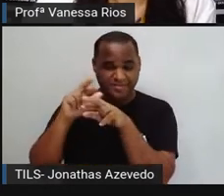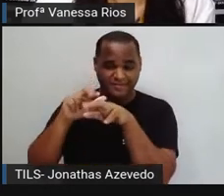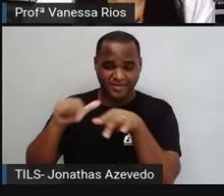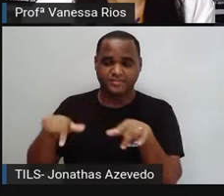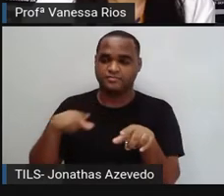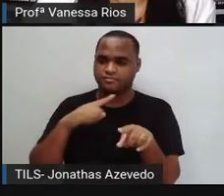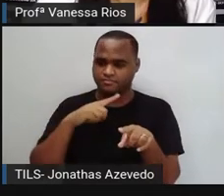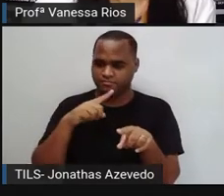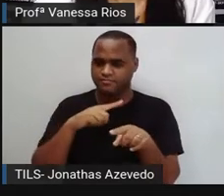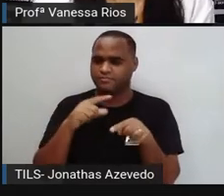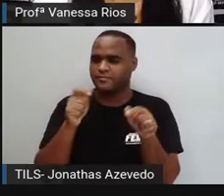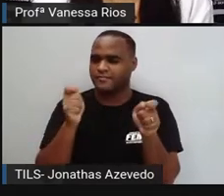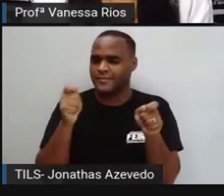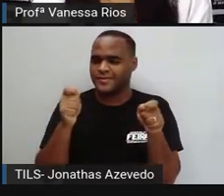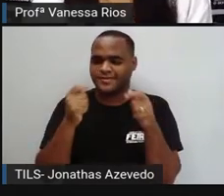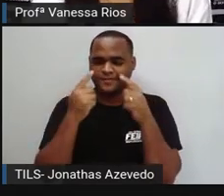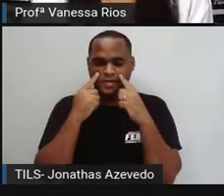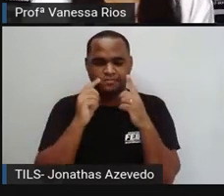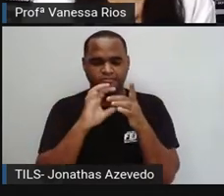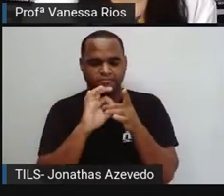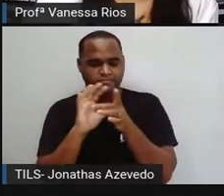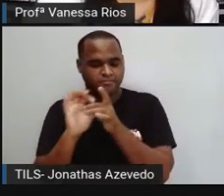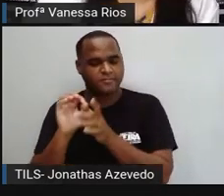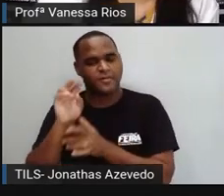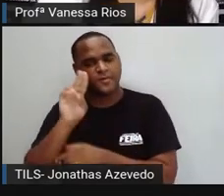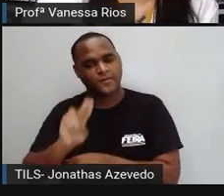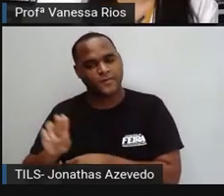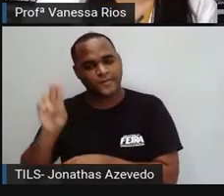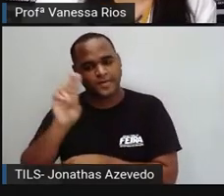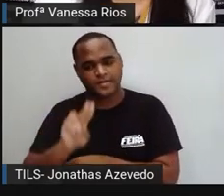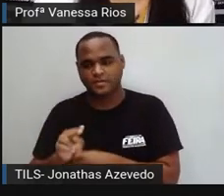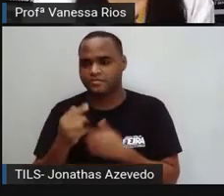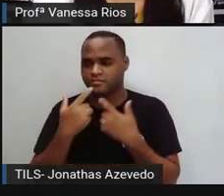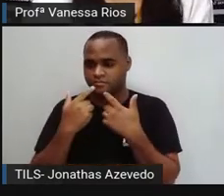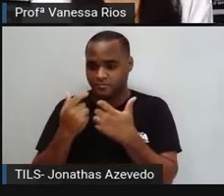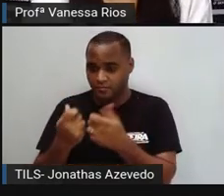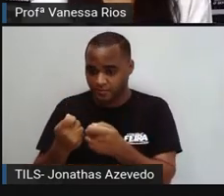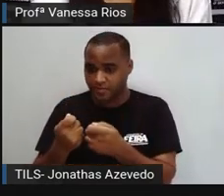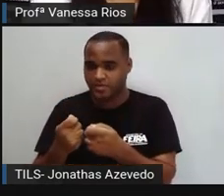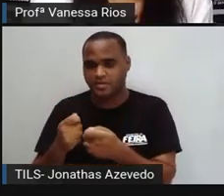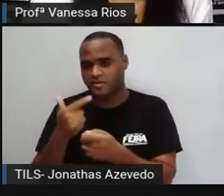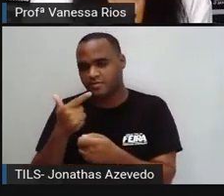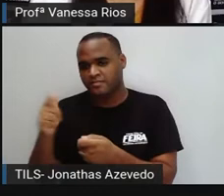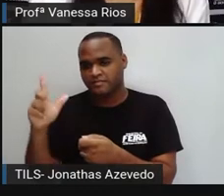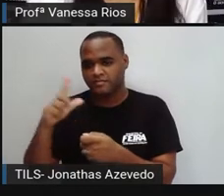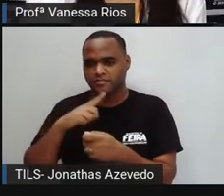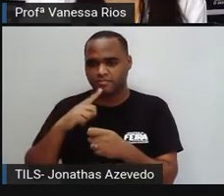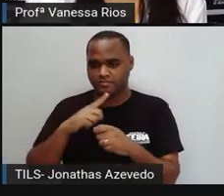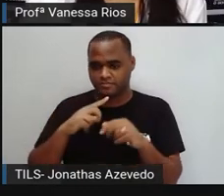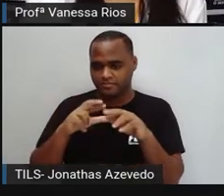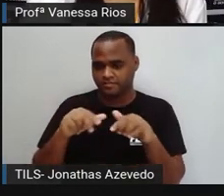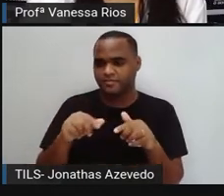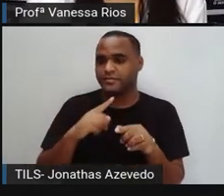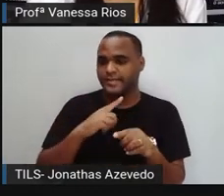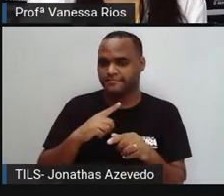que vão permitir a utilização de uma linguagem ou de outra linguagem.